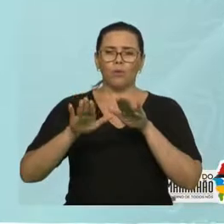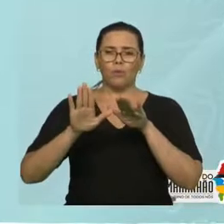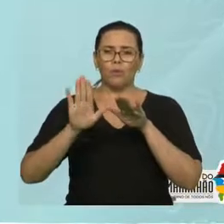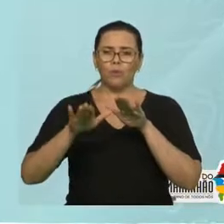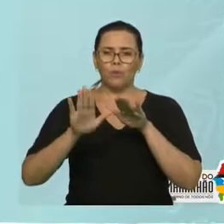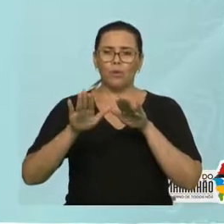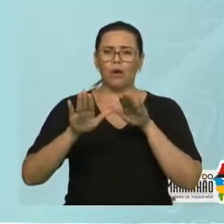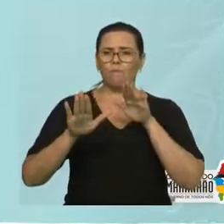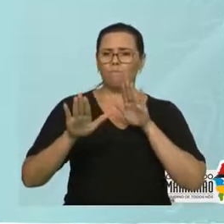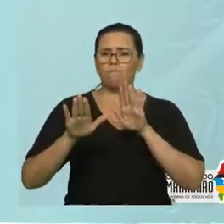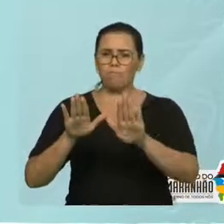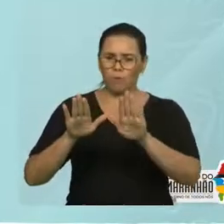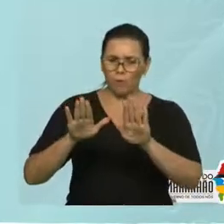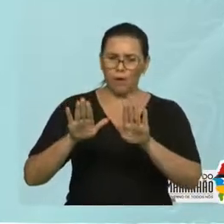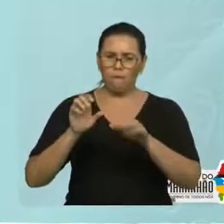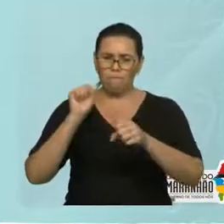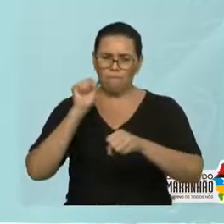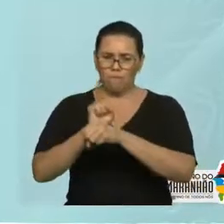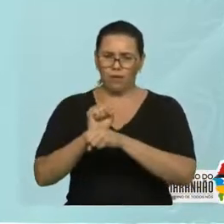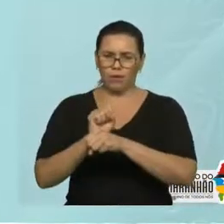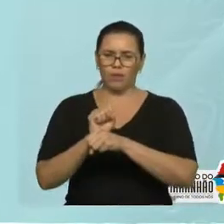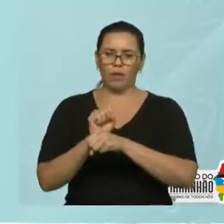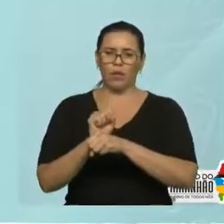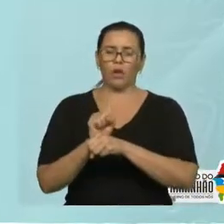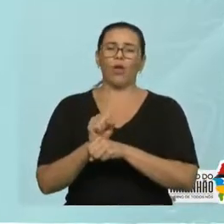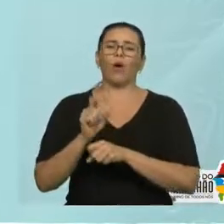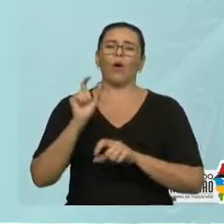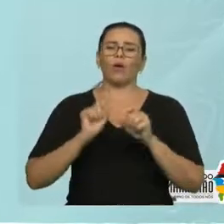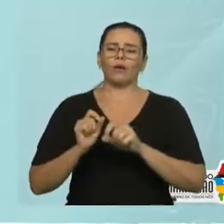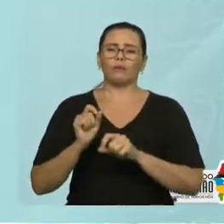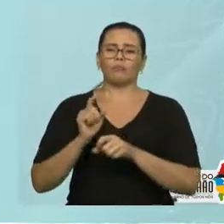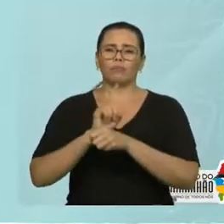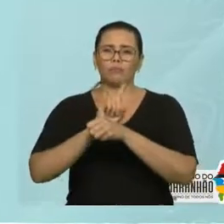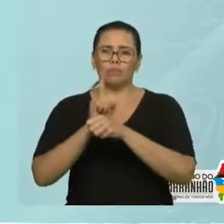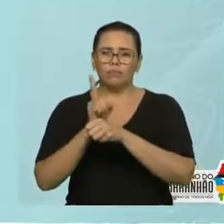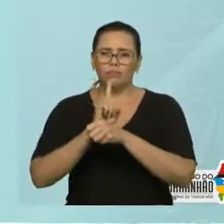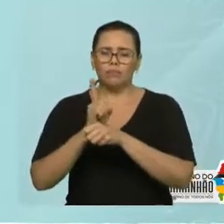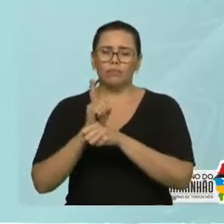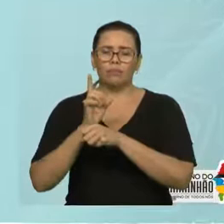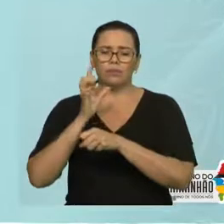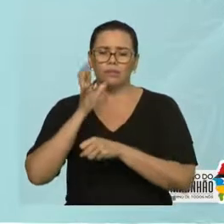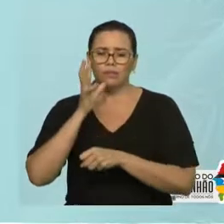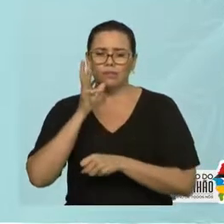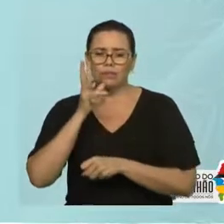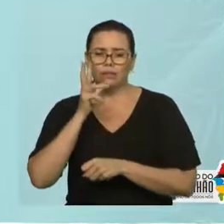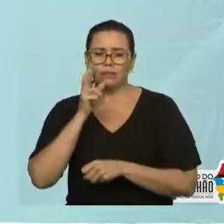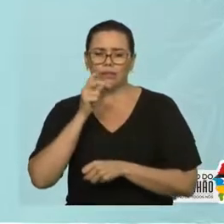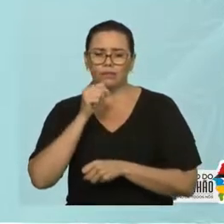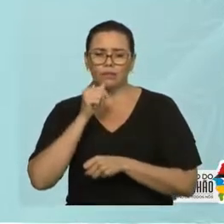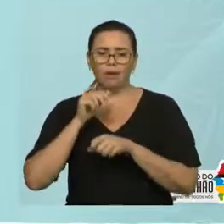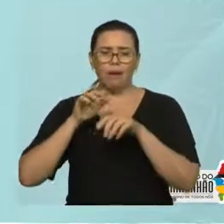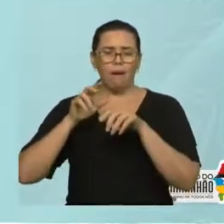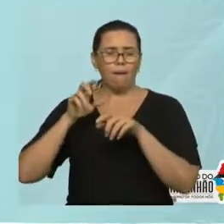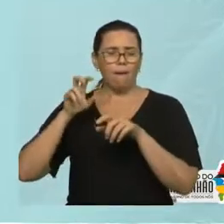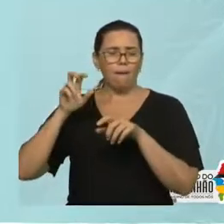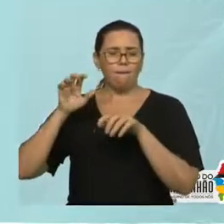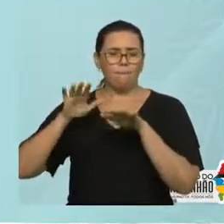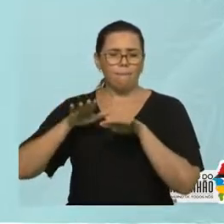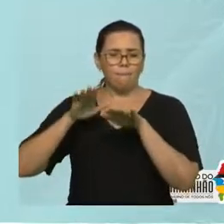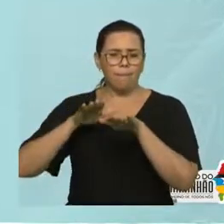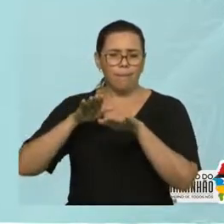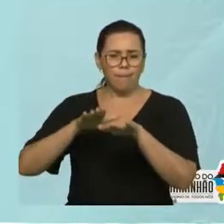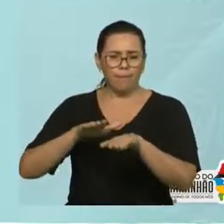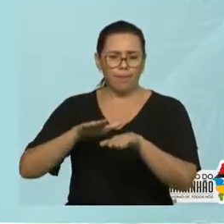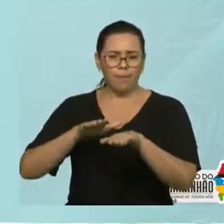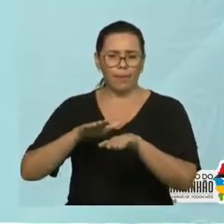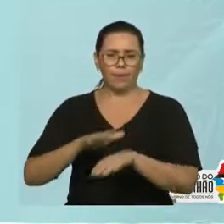vale que foi aplicada nos freios? Bem, a força aplicada nos freios seria a força resultante. Então, eu teria que fazer o quê? A massa do carro, que é 1